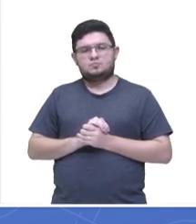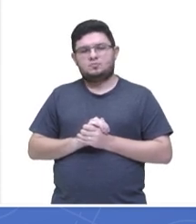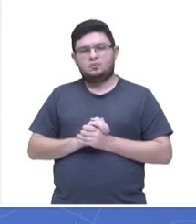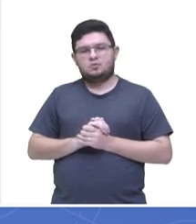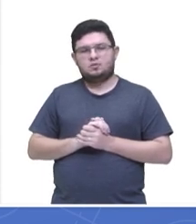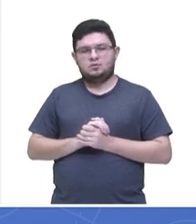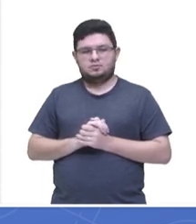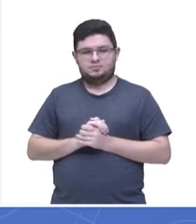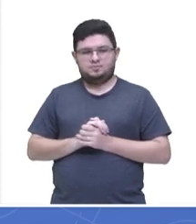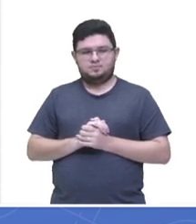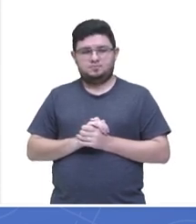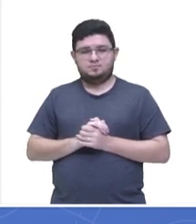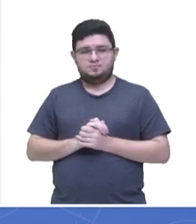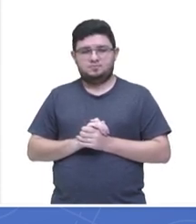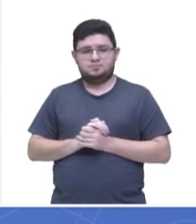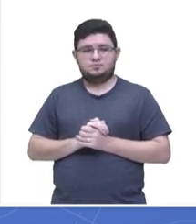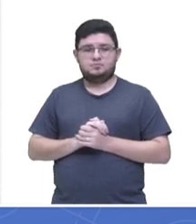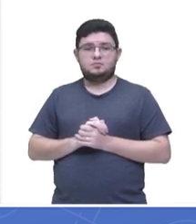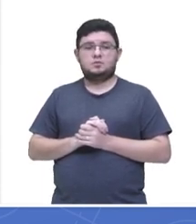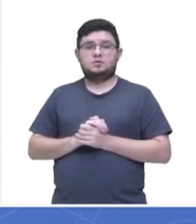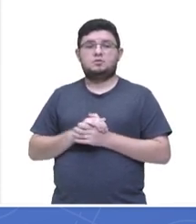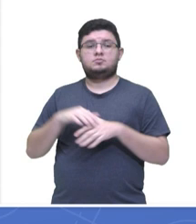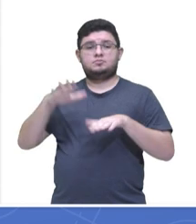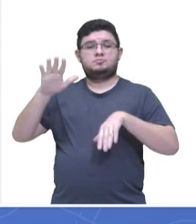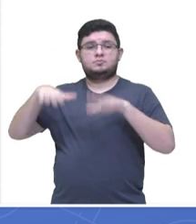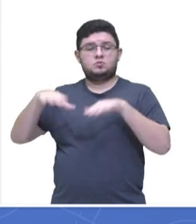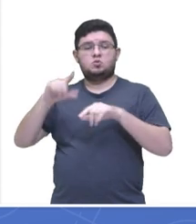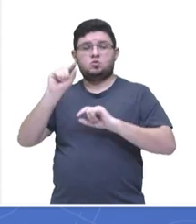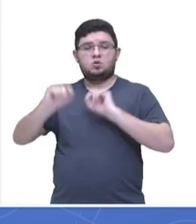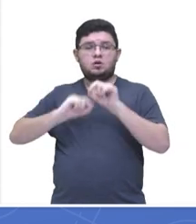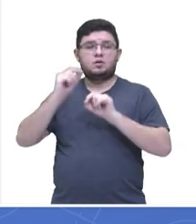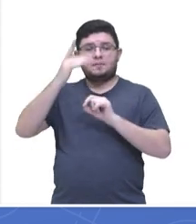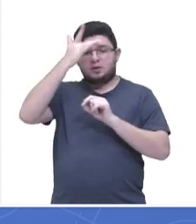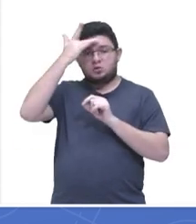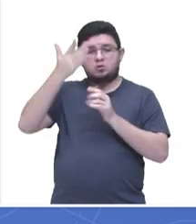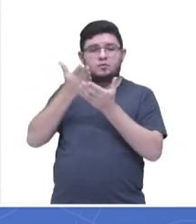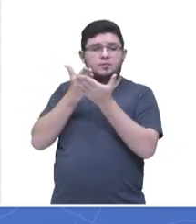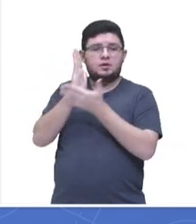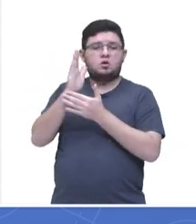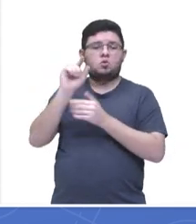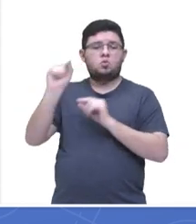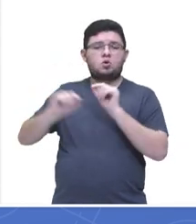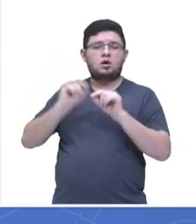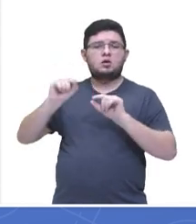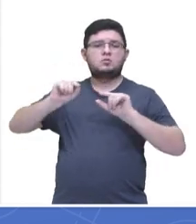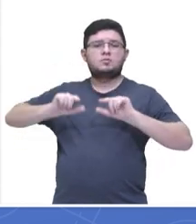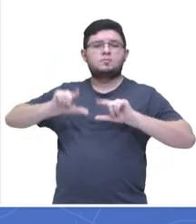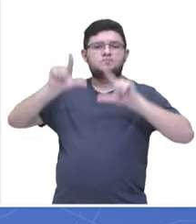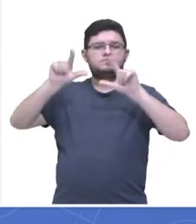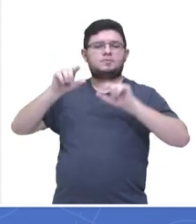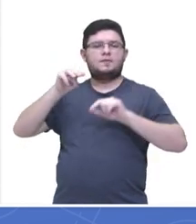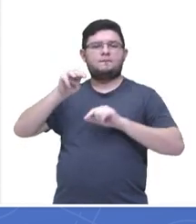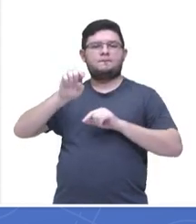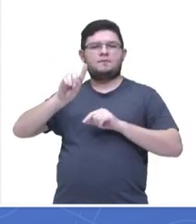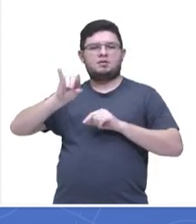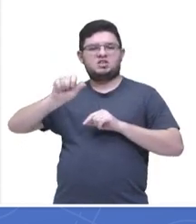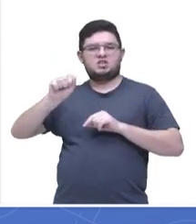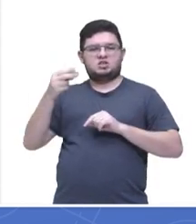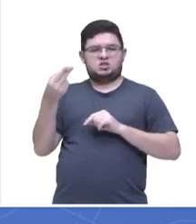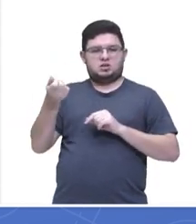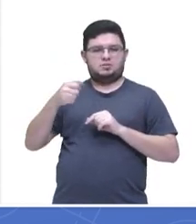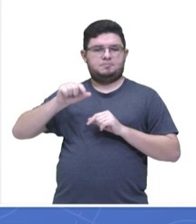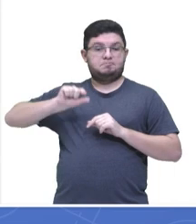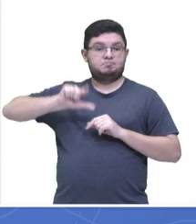o candidato aprovado será aquele que obteve a maior mediana. E dentre essas cinco,